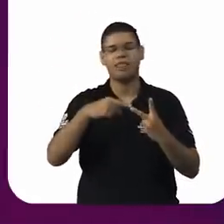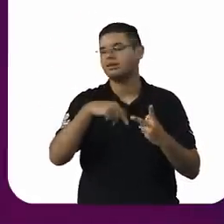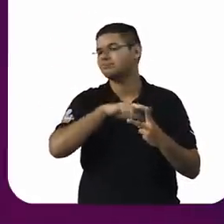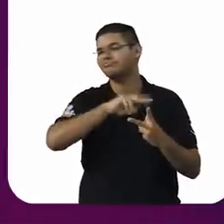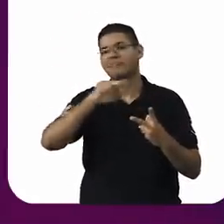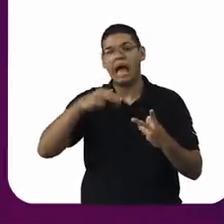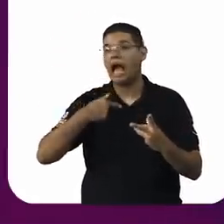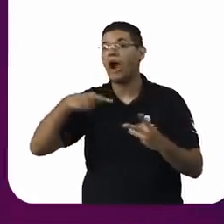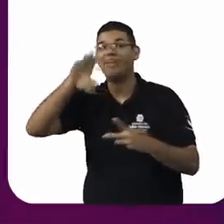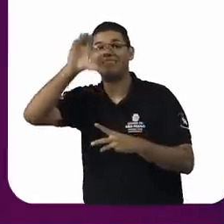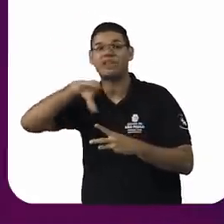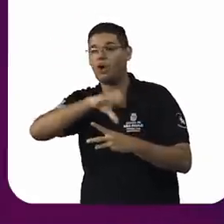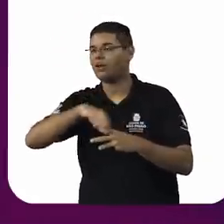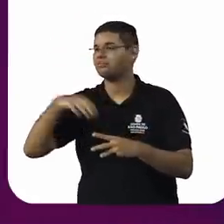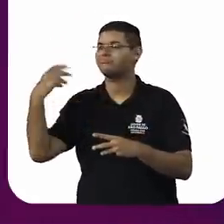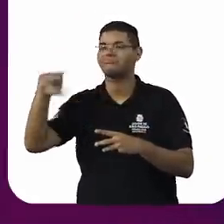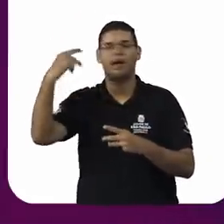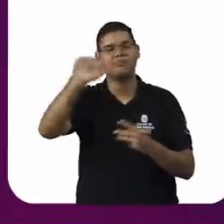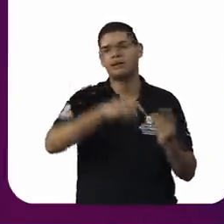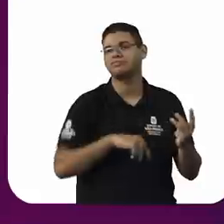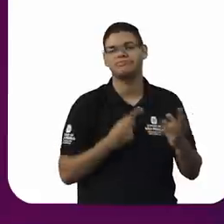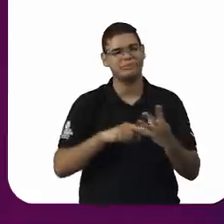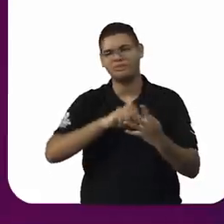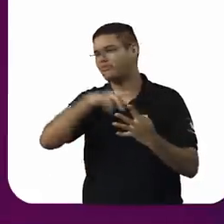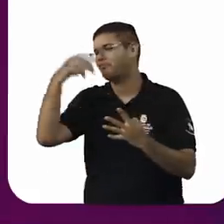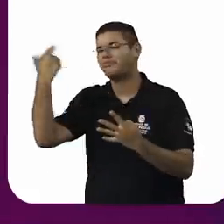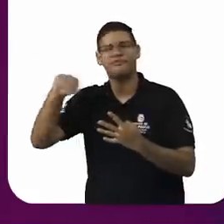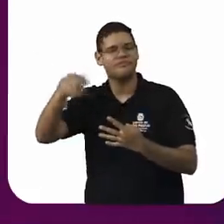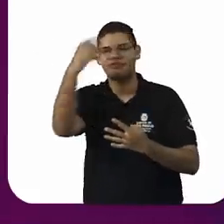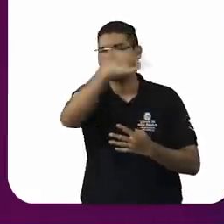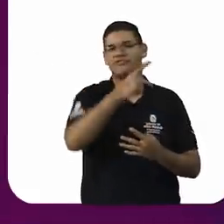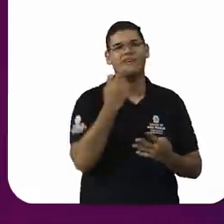11 de setembro, nos Estados Unidos.